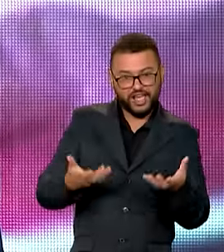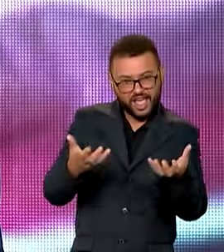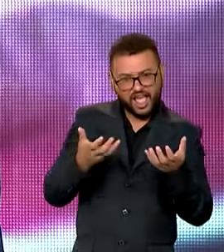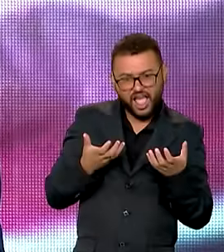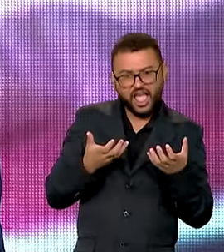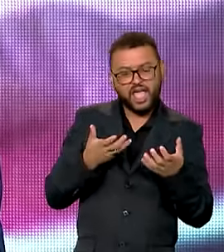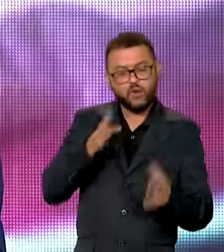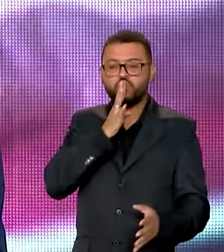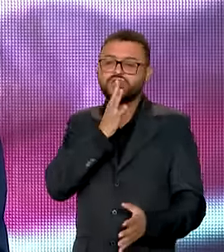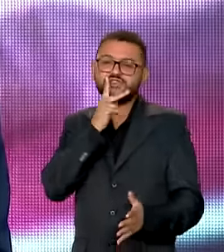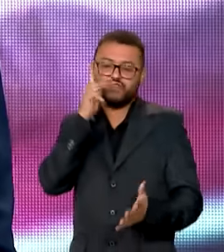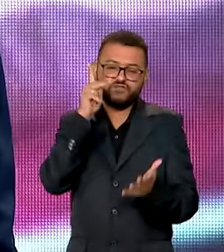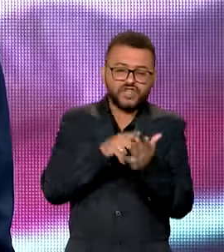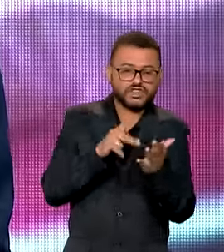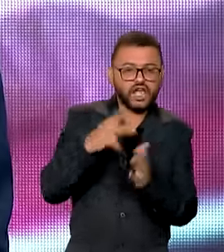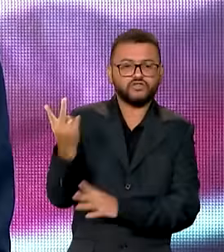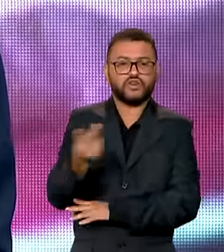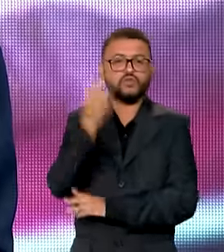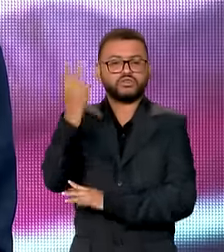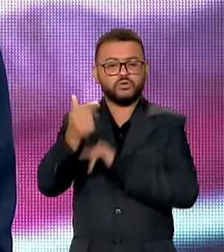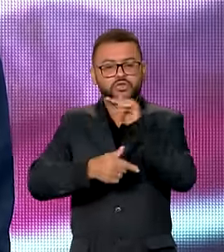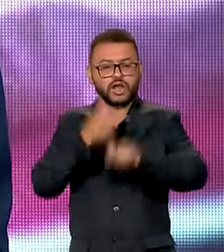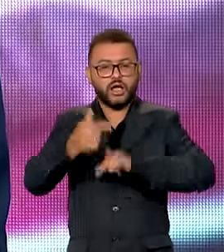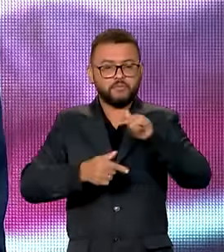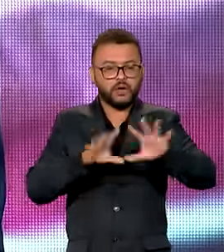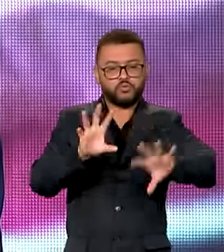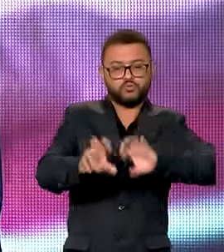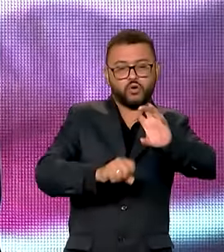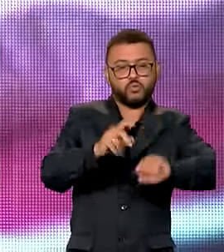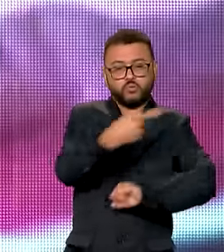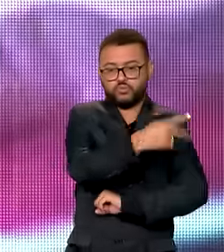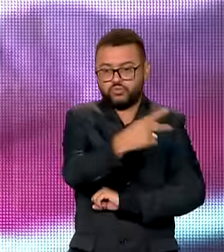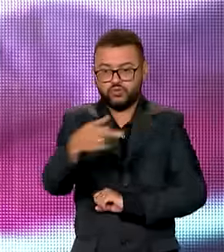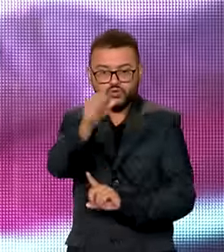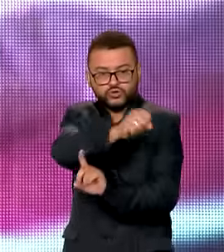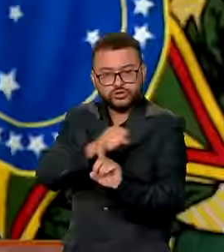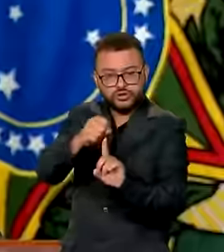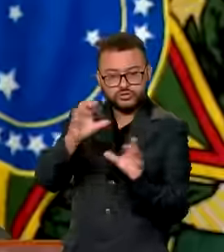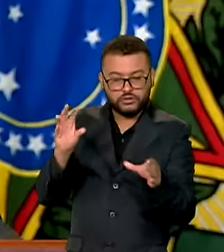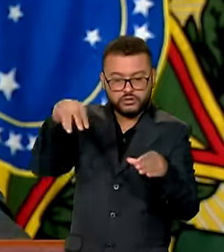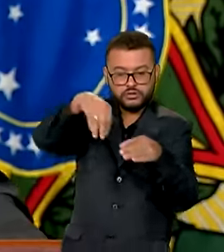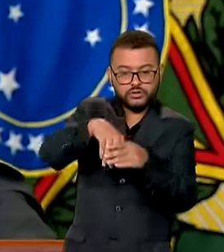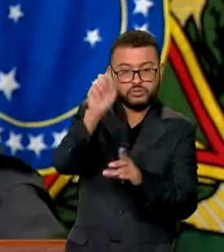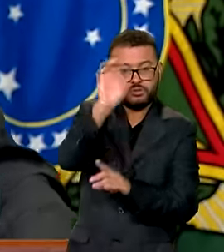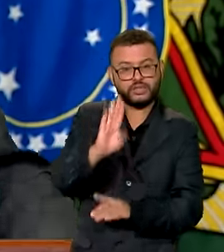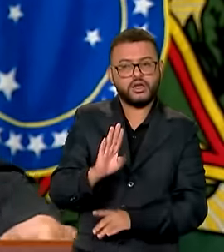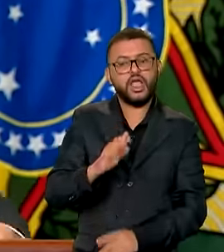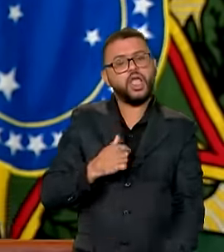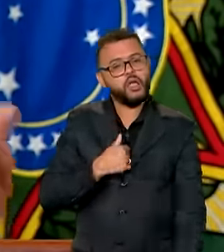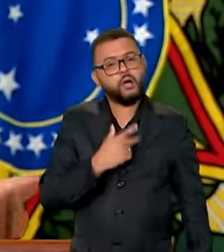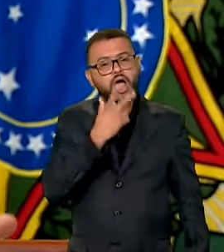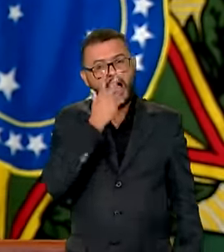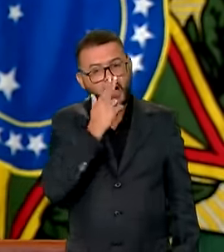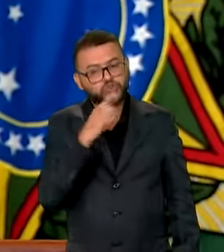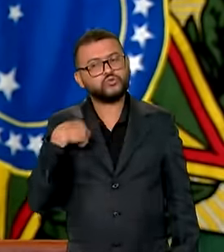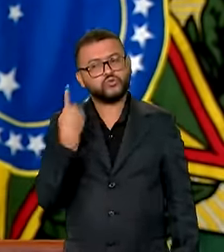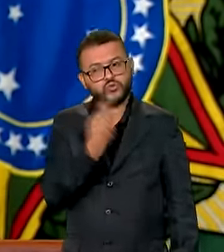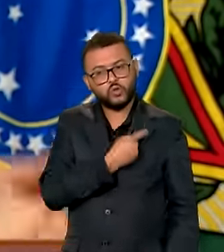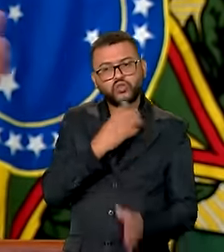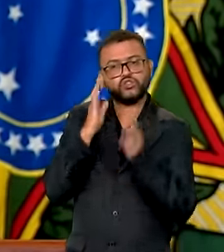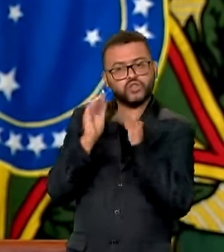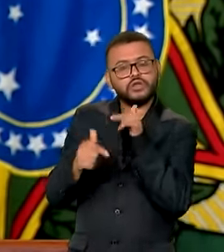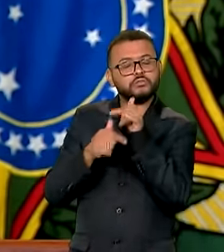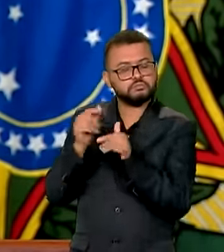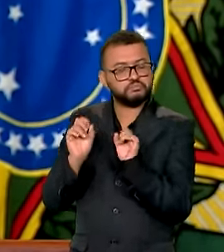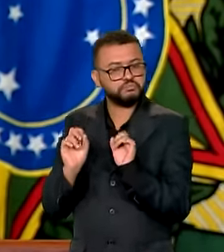que reconheçam e valorizem o papel fundamental dos catadores na sociedade brasileira. Eu acho que nós já fizemos bastante, mas